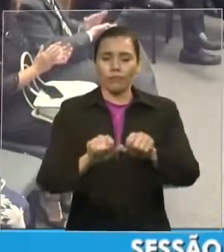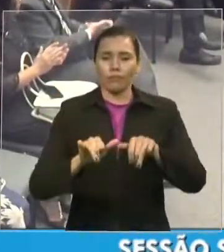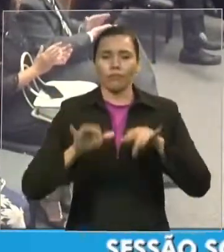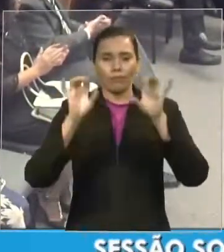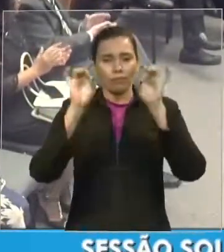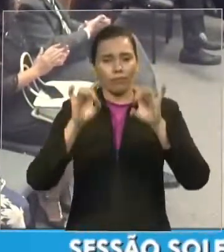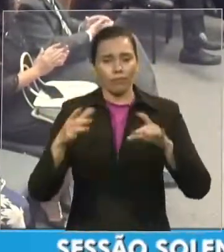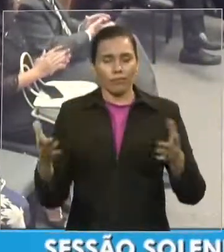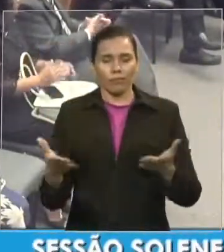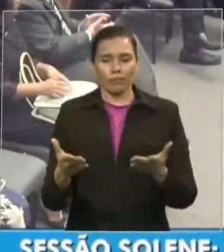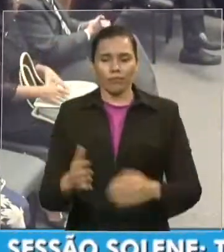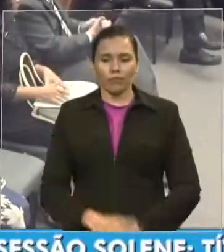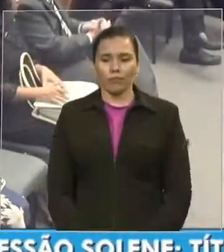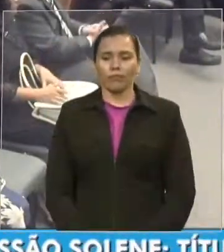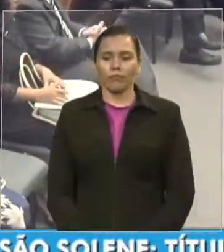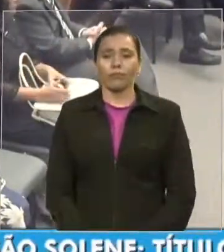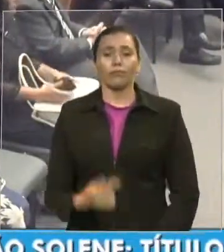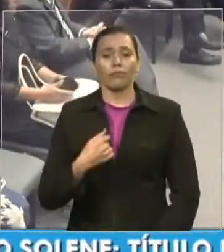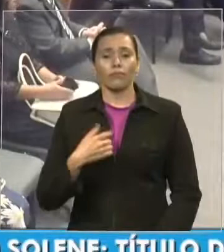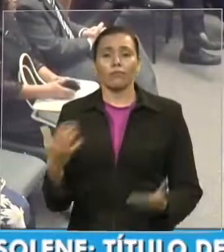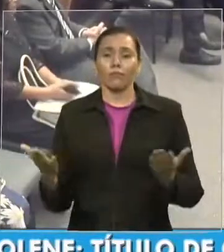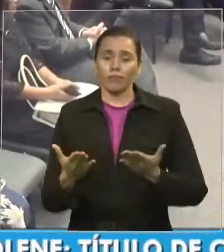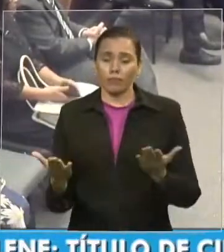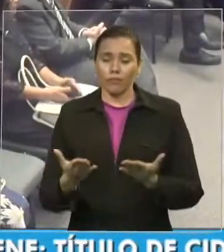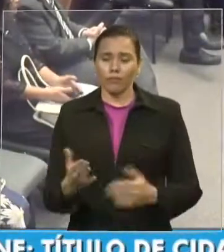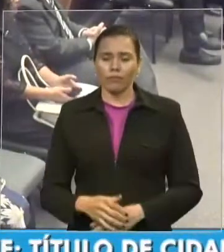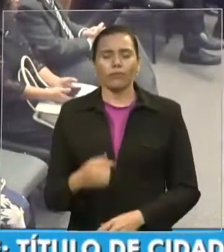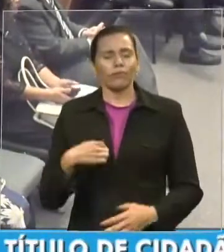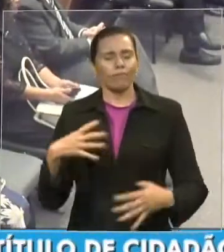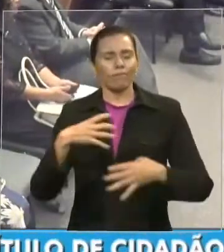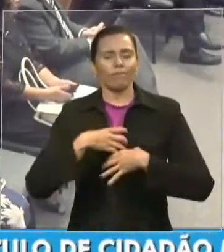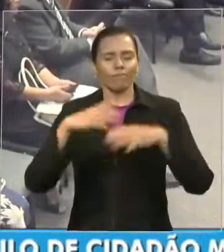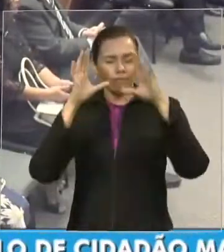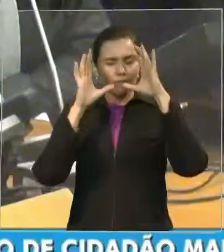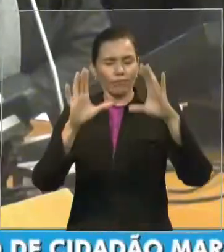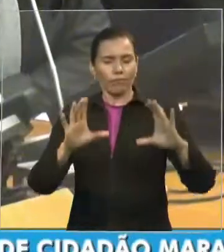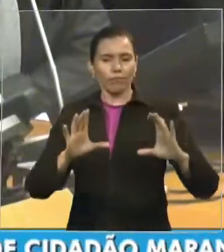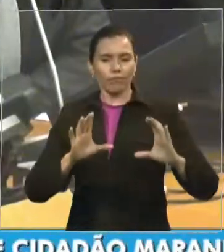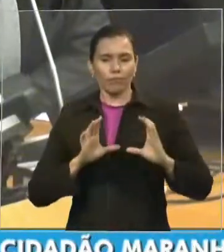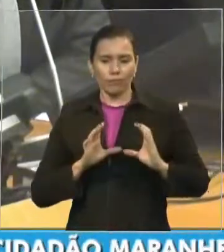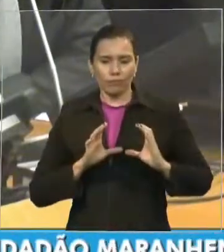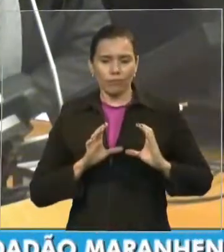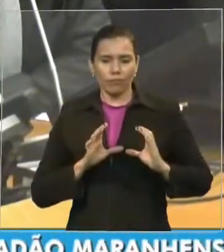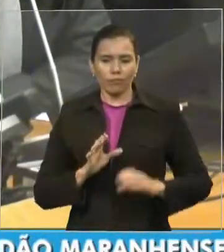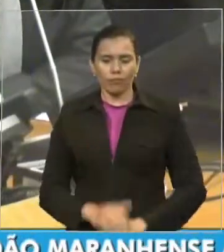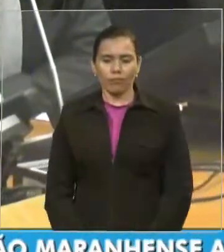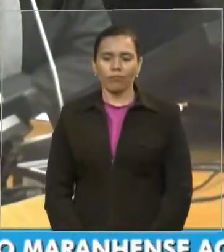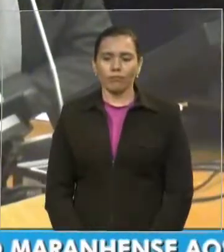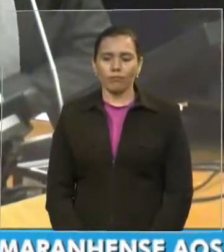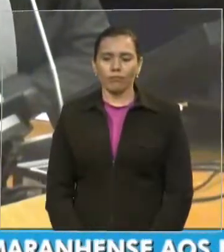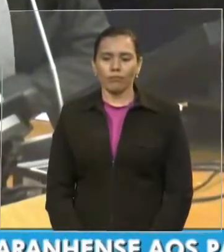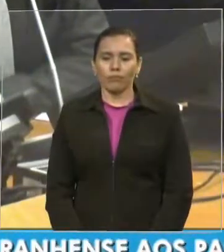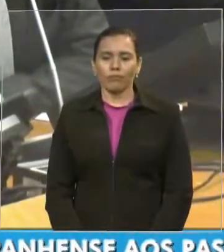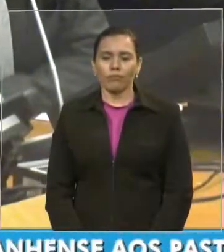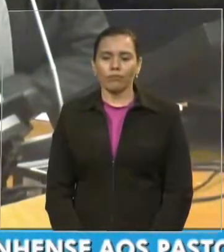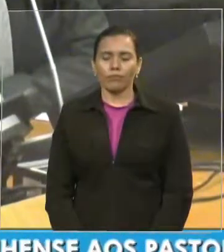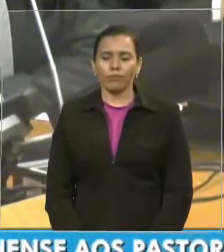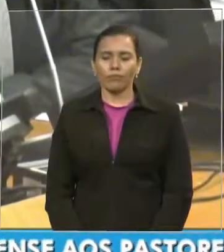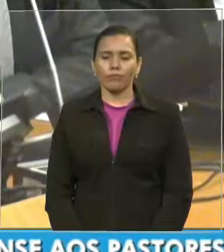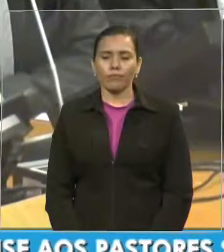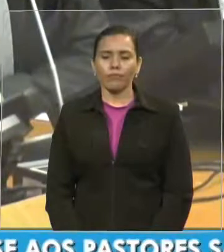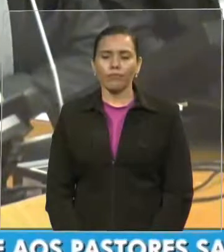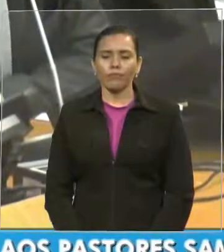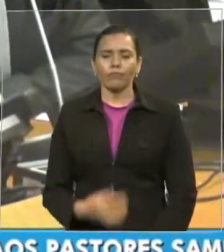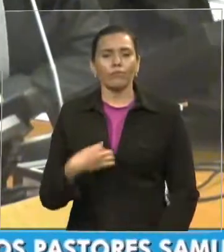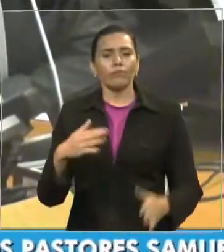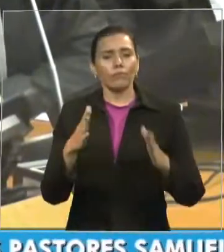Neste momento, tenho a honra e o privilégio de passar a presidência dos